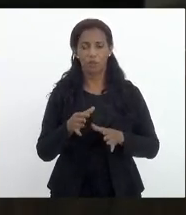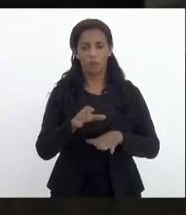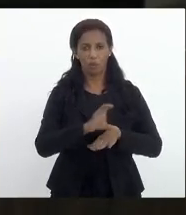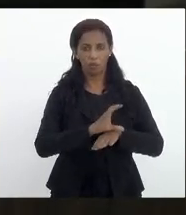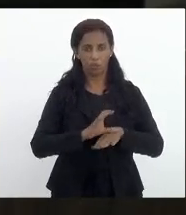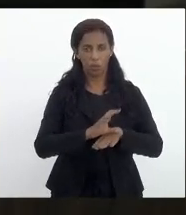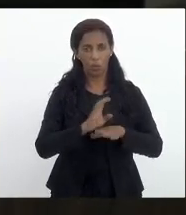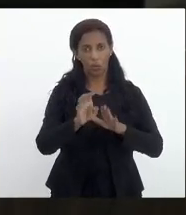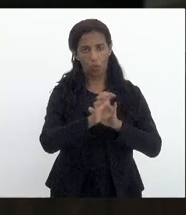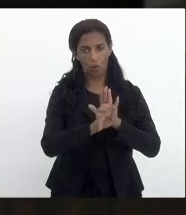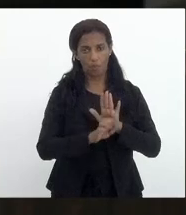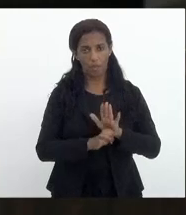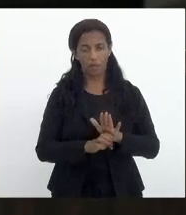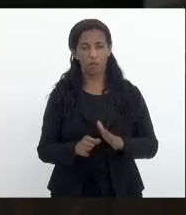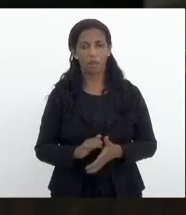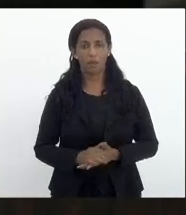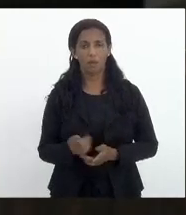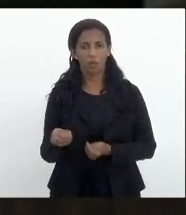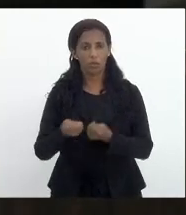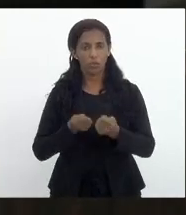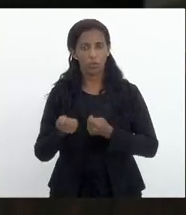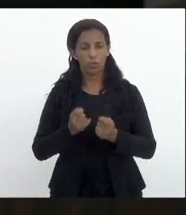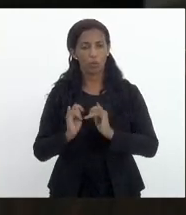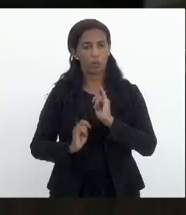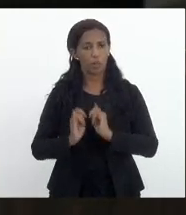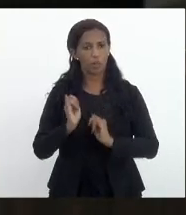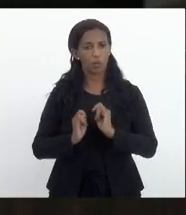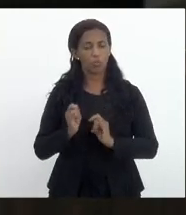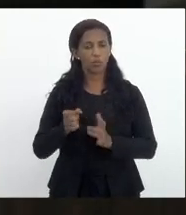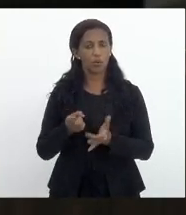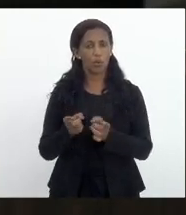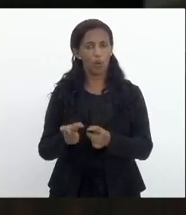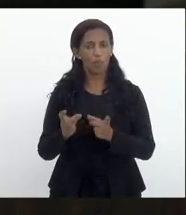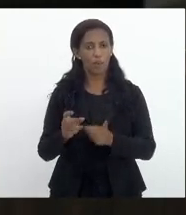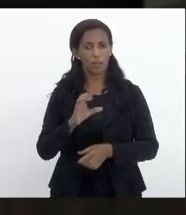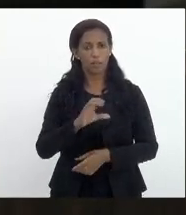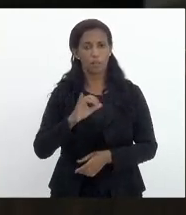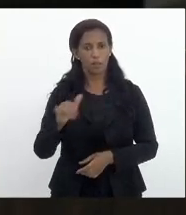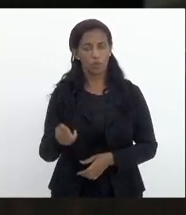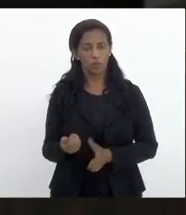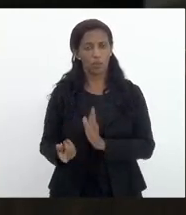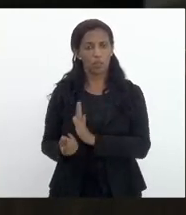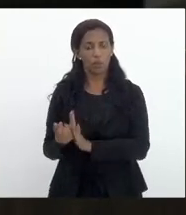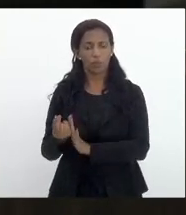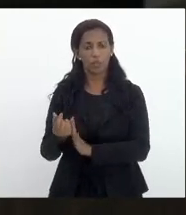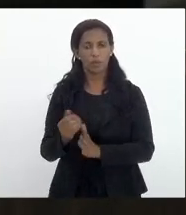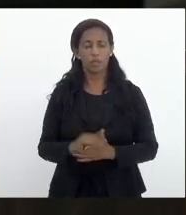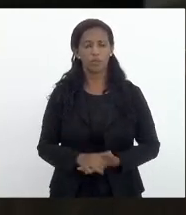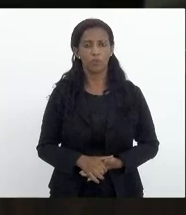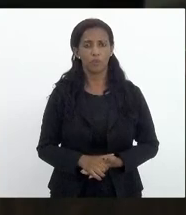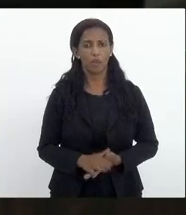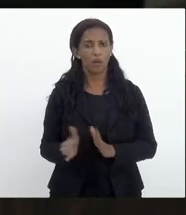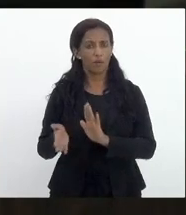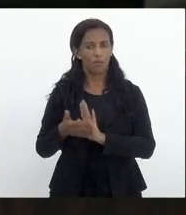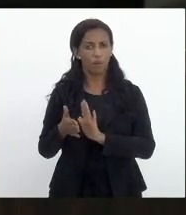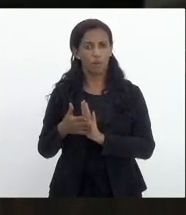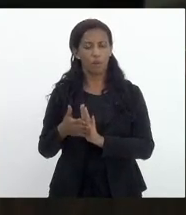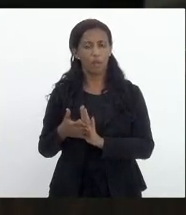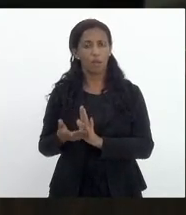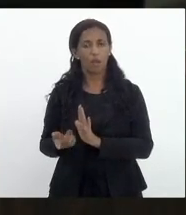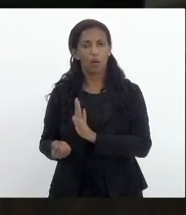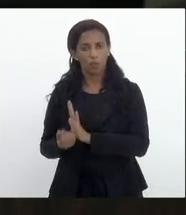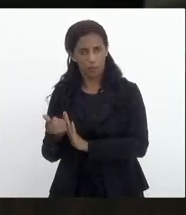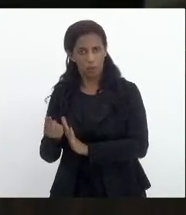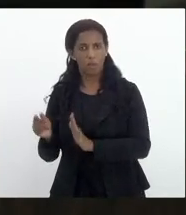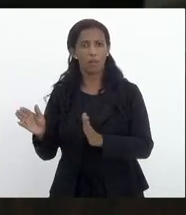condicionalidade, com emenda de Economia, Indústria e Comércio, favorável com as emendas da CCJ, tributação favorável, de orçamento